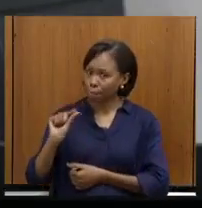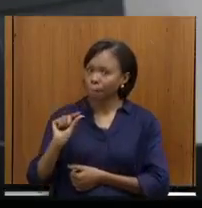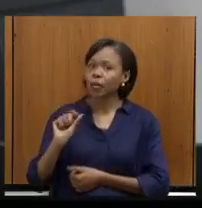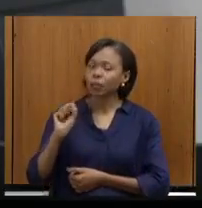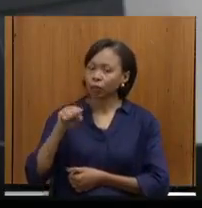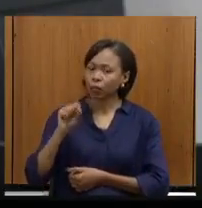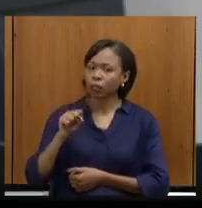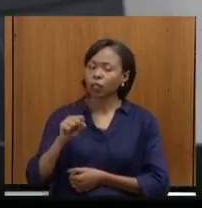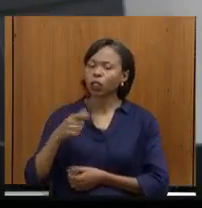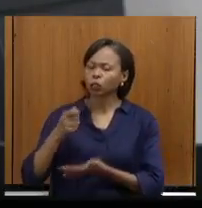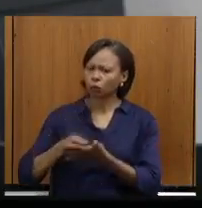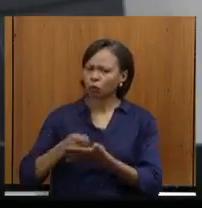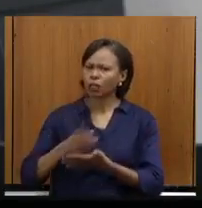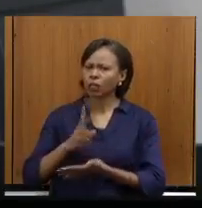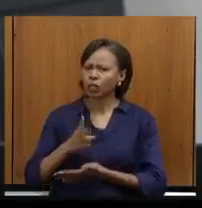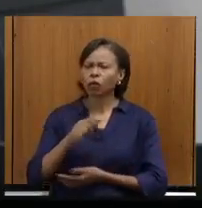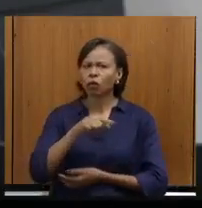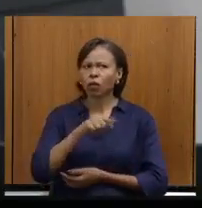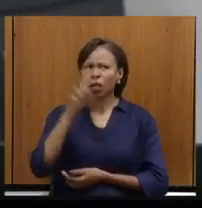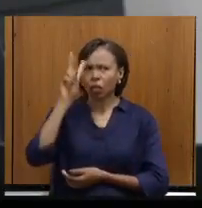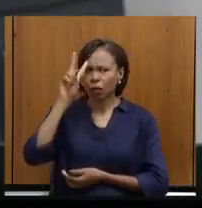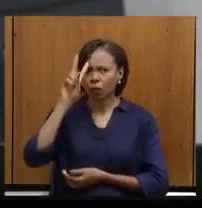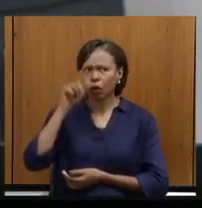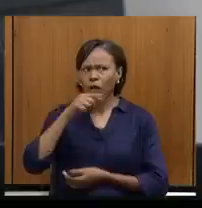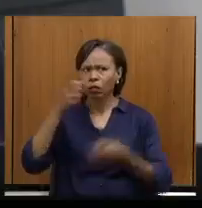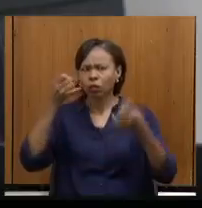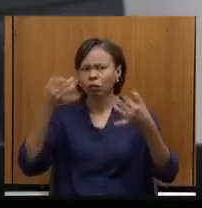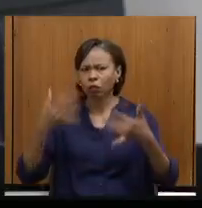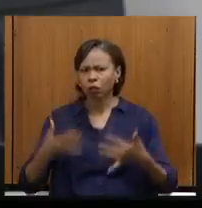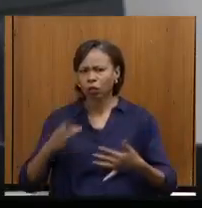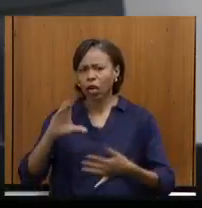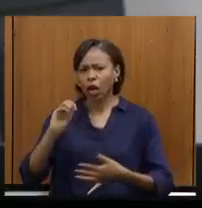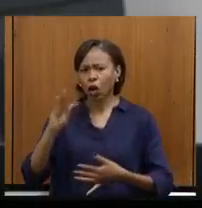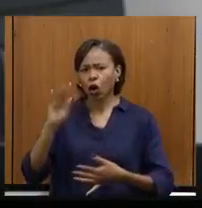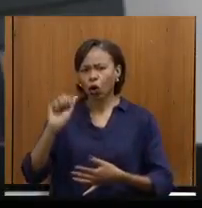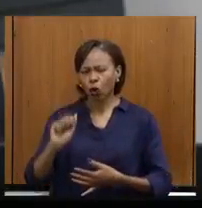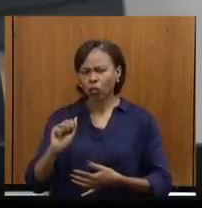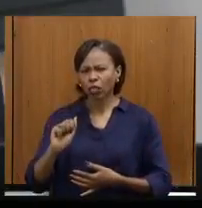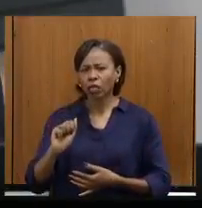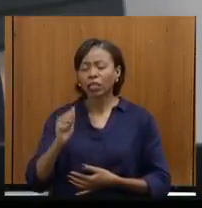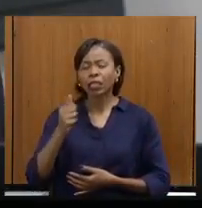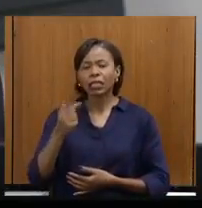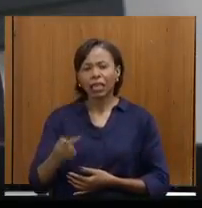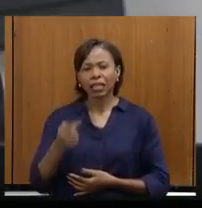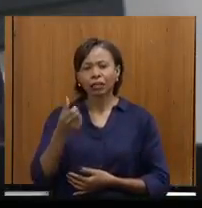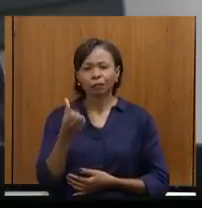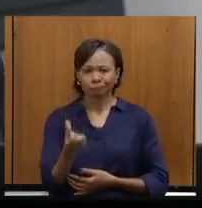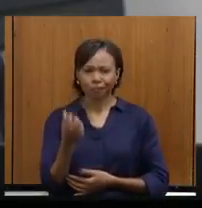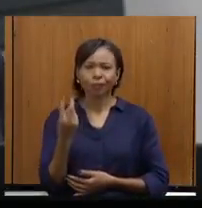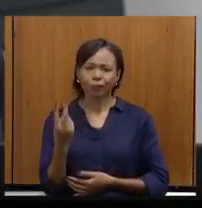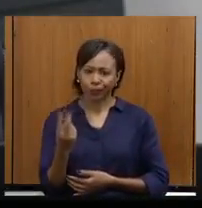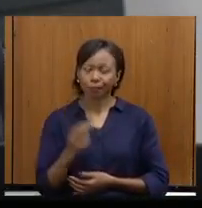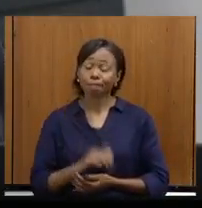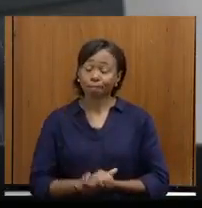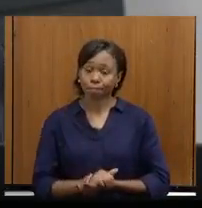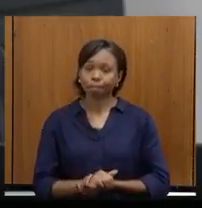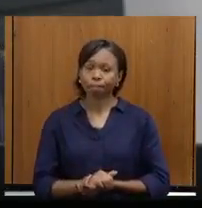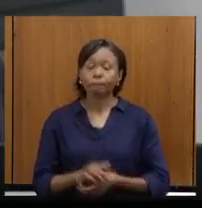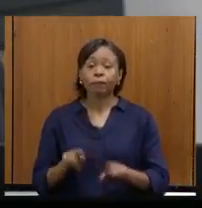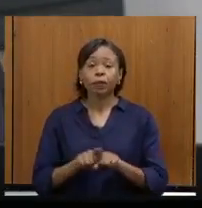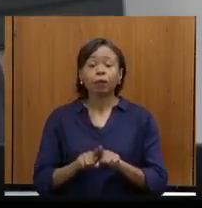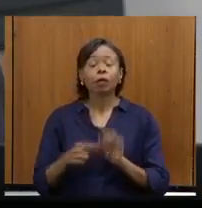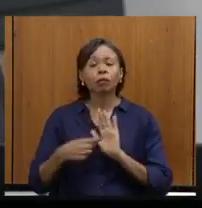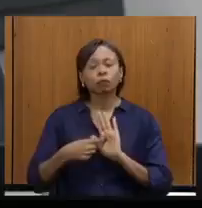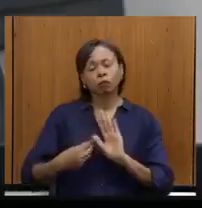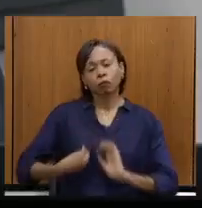O me lembrou ali quando o senhor fez a explanação dessa cota mínima 7,62. Eu gostaria de registrar também a